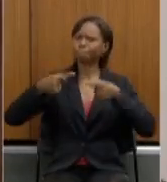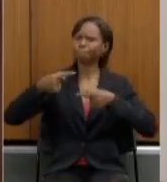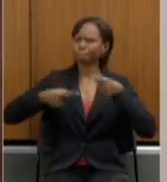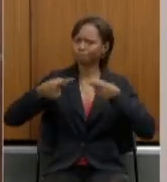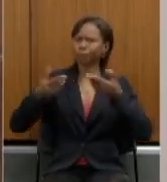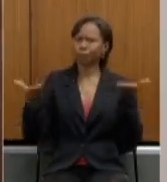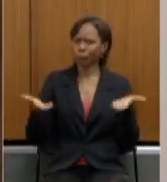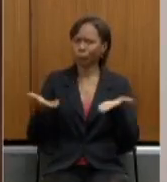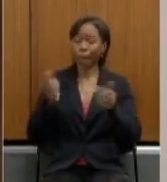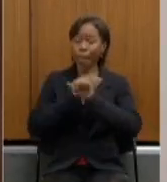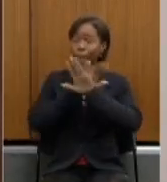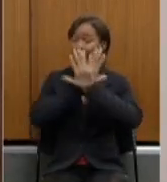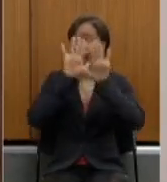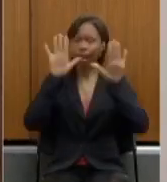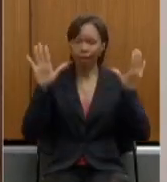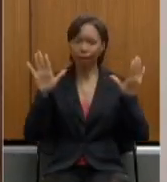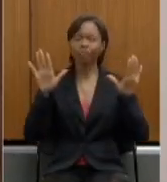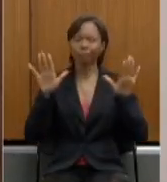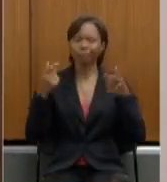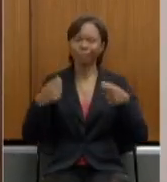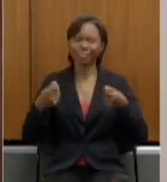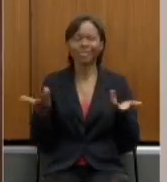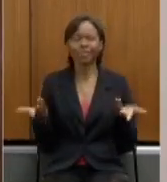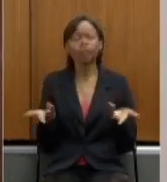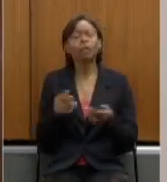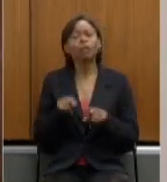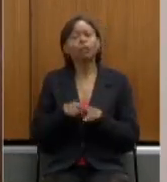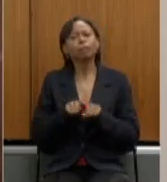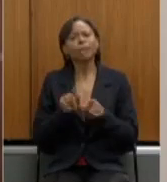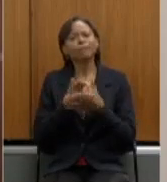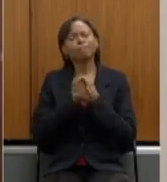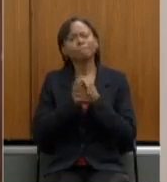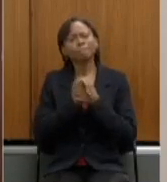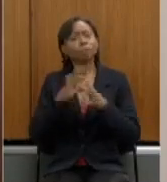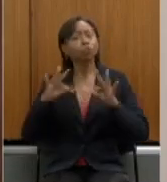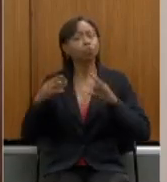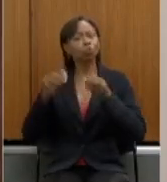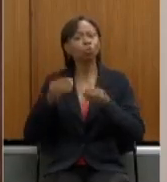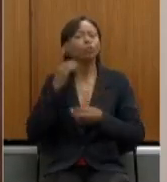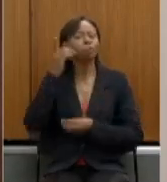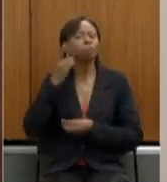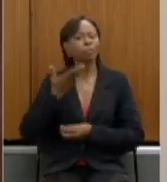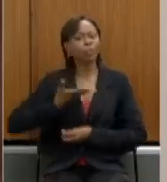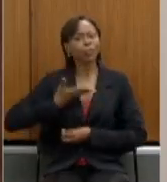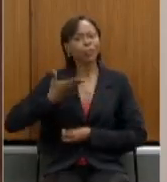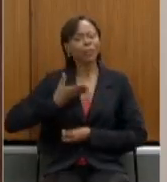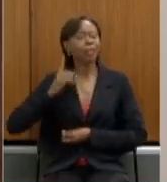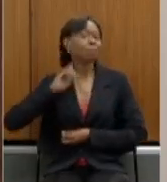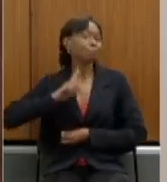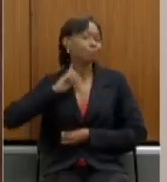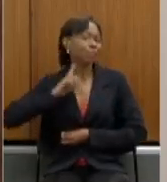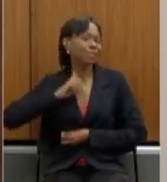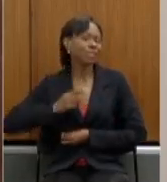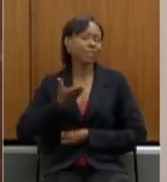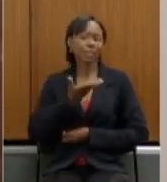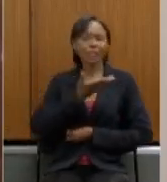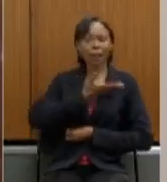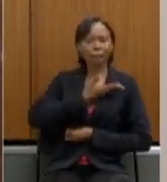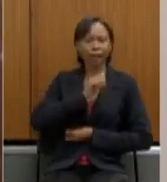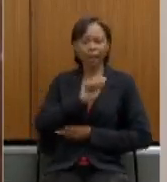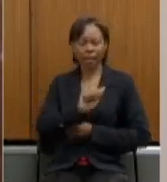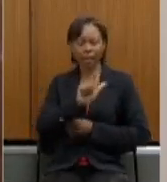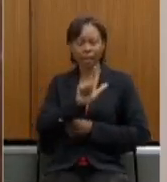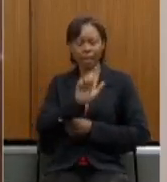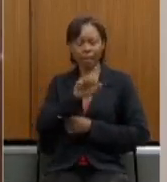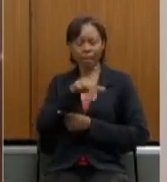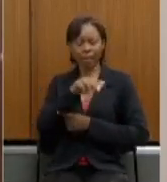clara e transparente. Eu queria saudar todos os colegas deputados mineiros os deputados em nome do amigo deputado Alencar